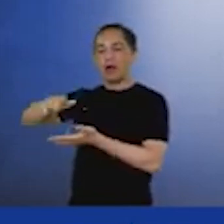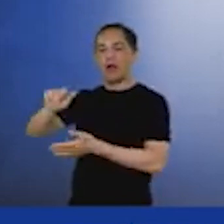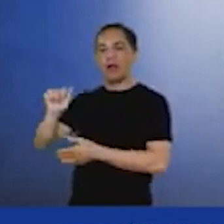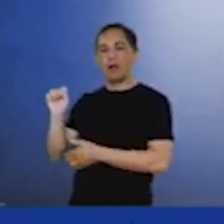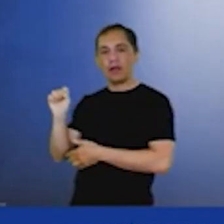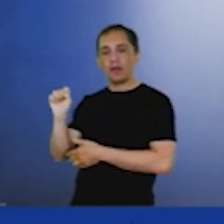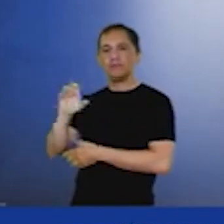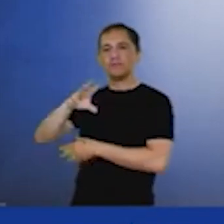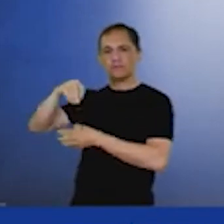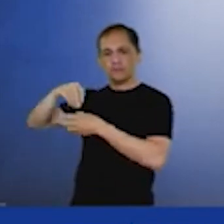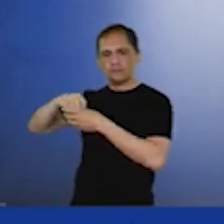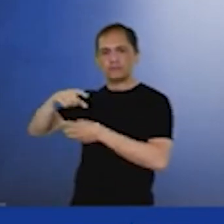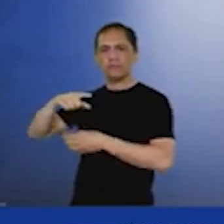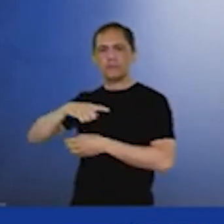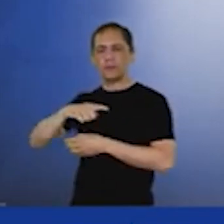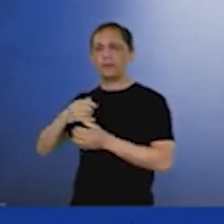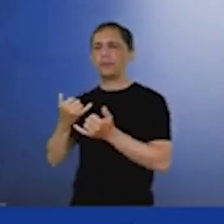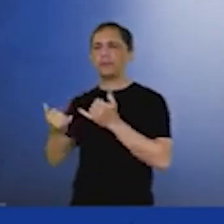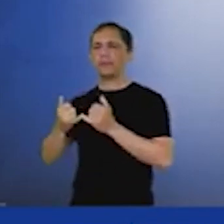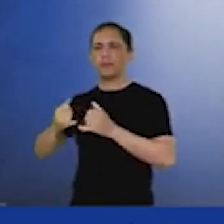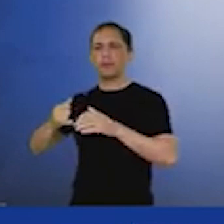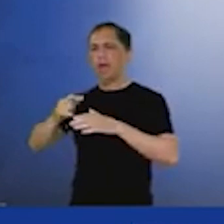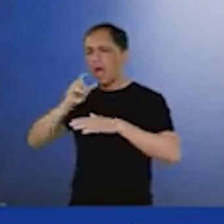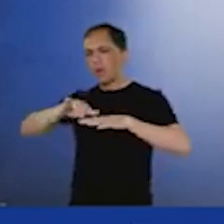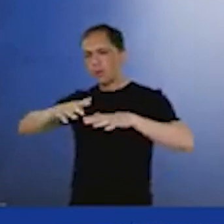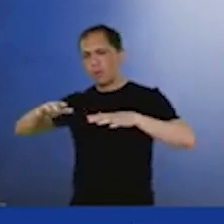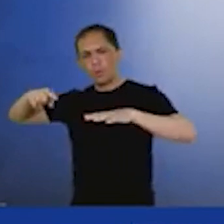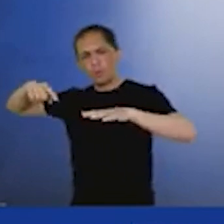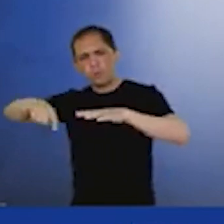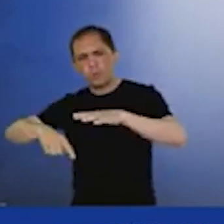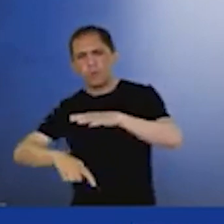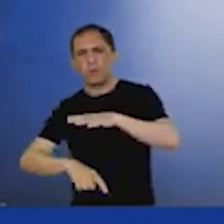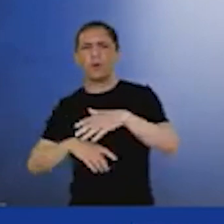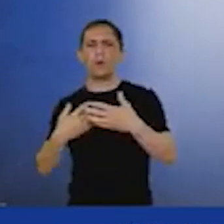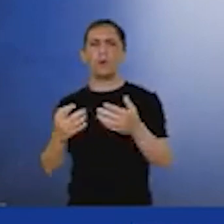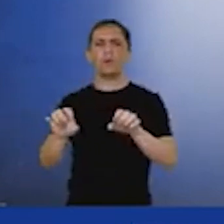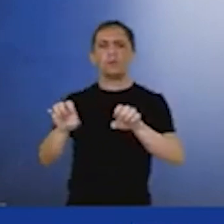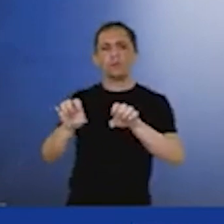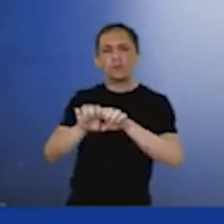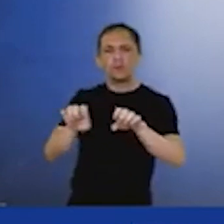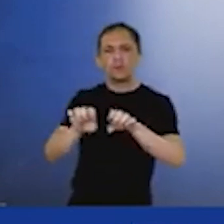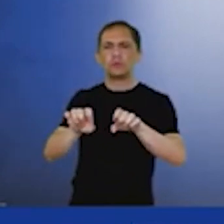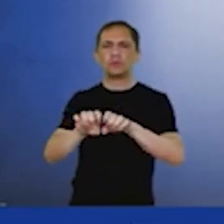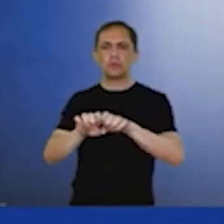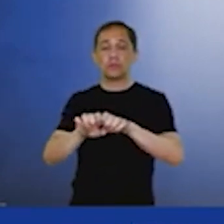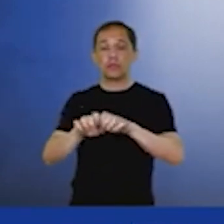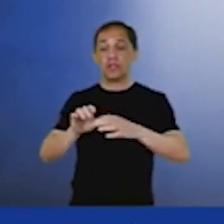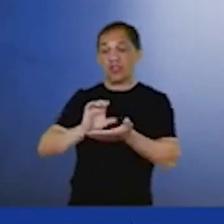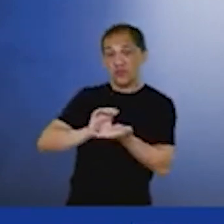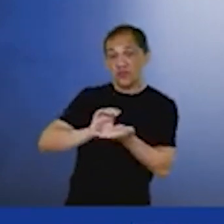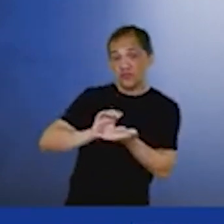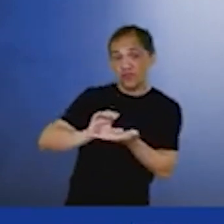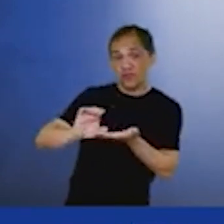tecnologia submarina, seja de infraestrutura, uma boa parte dos investimentos relacionados às eólicas offshore,